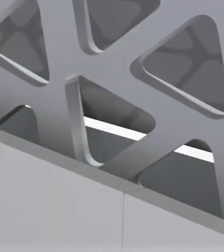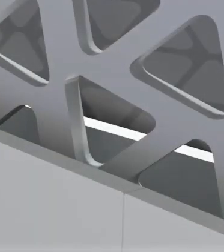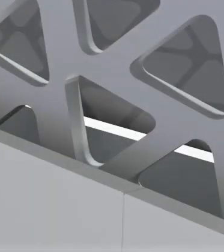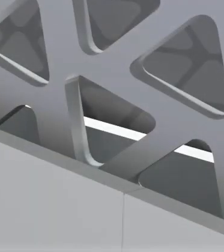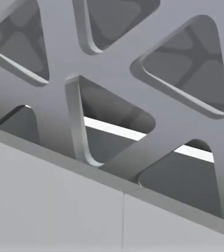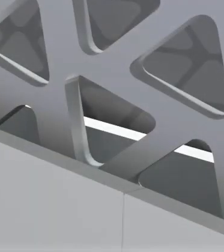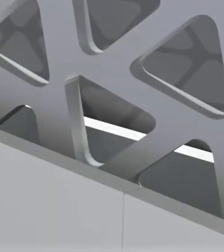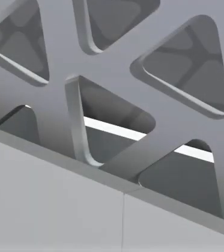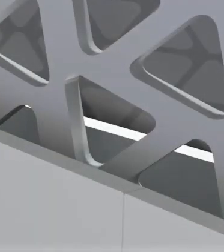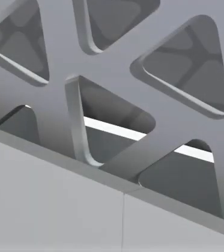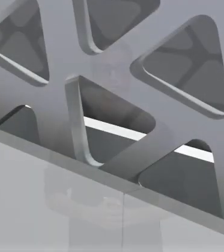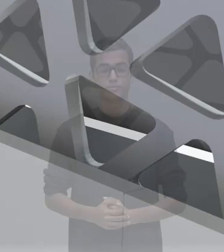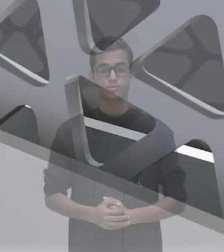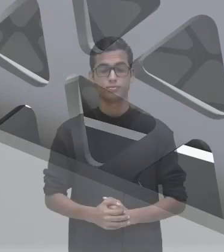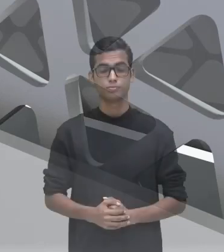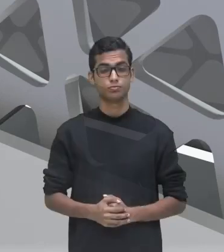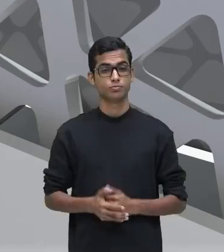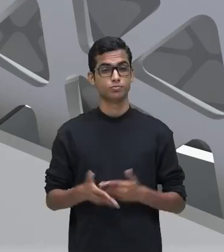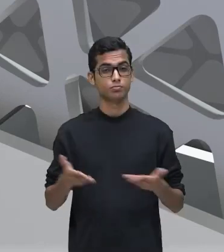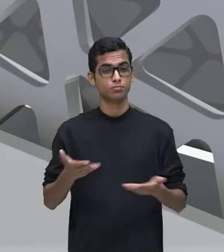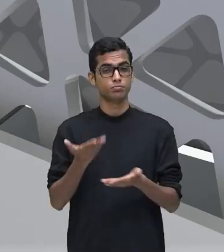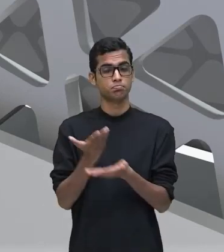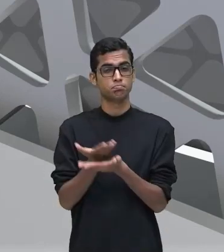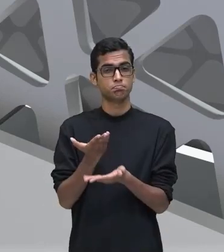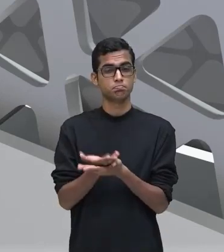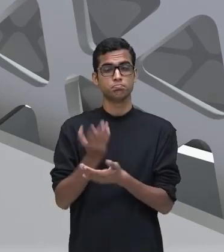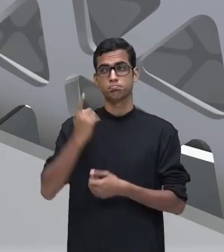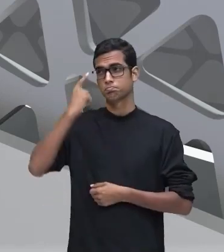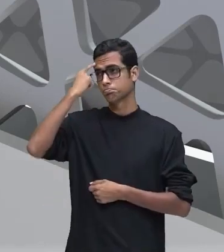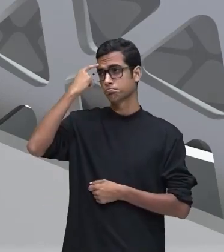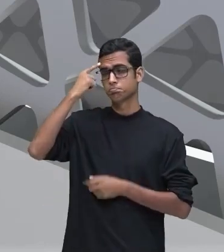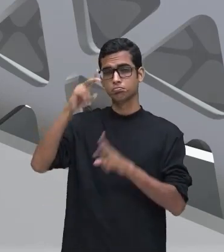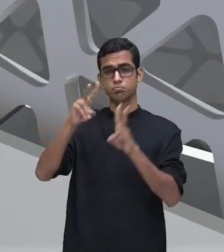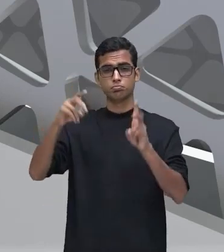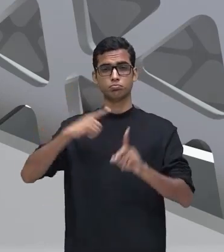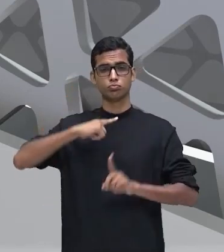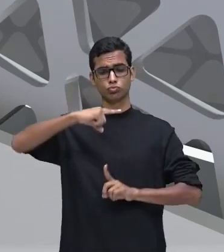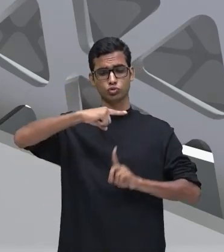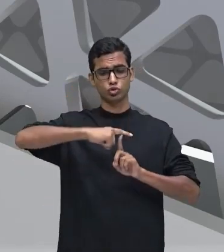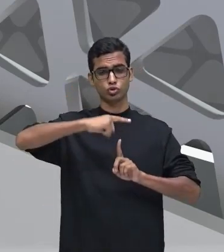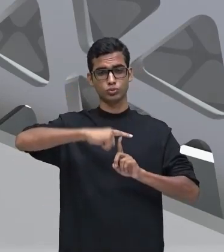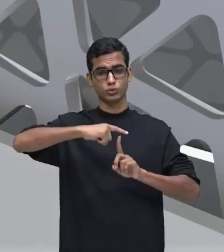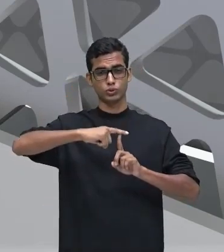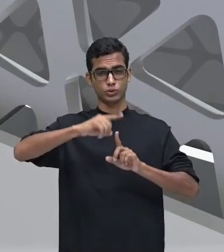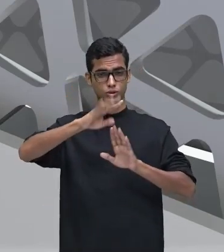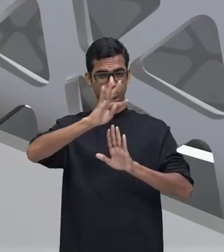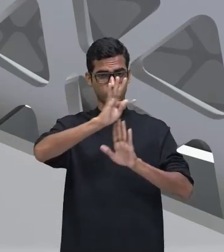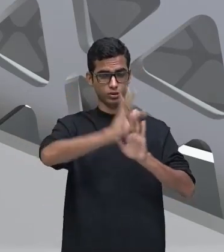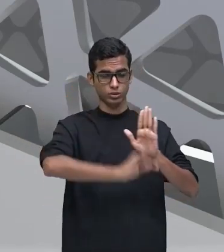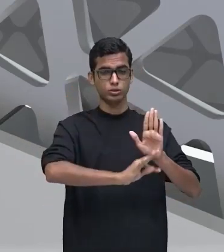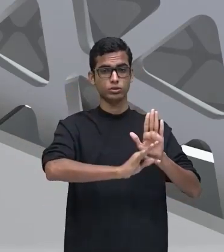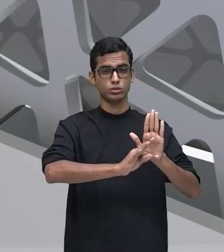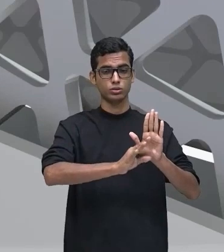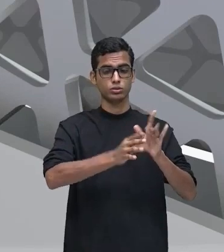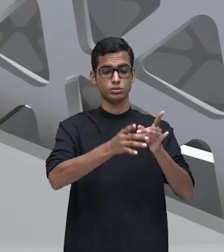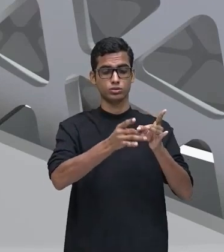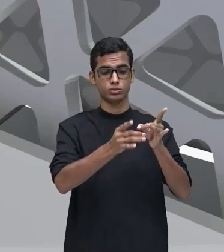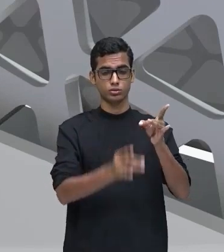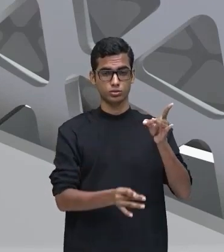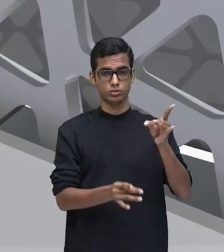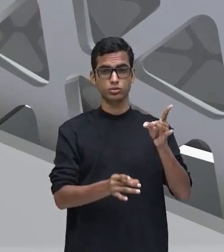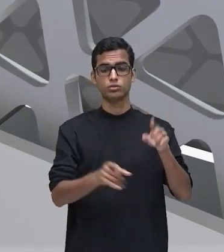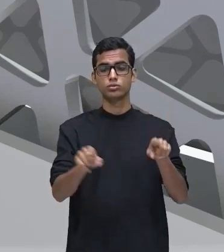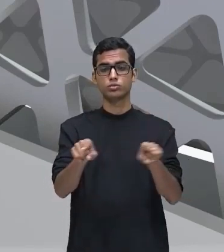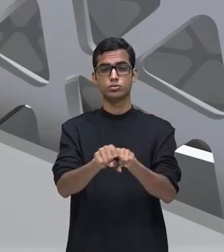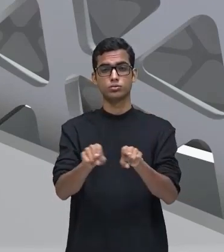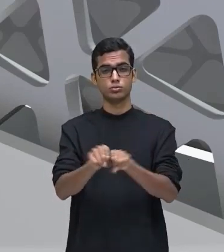Na aula de hoje nós vamos refletir sobre uma tipologia textual, um tipo textual, que é exatamente a descrição, e vamos abordar